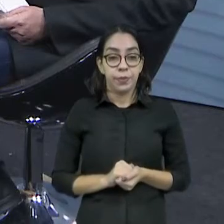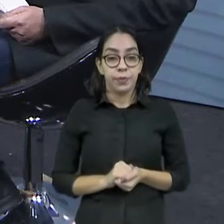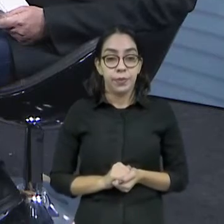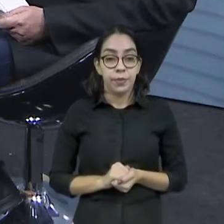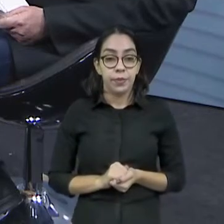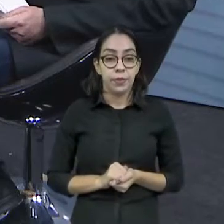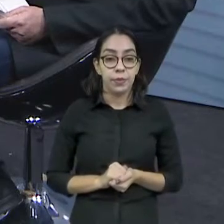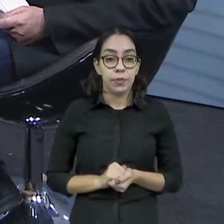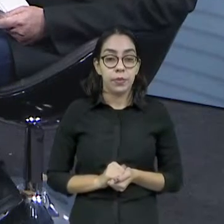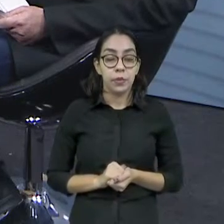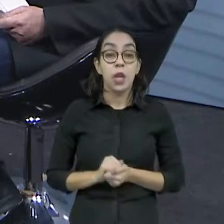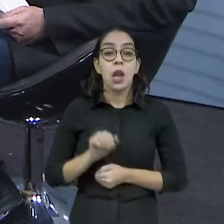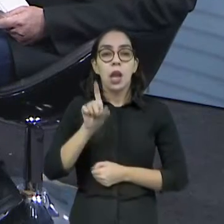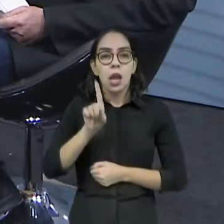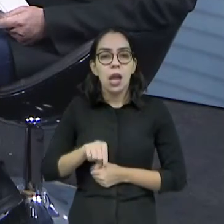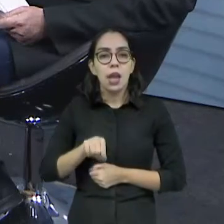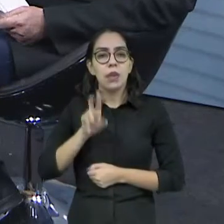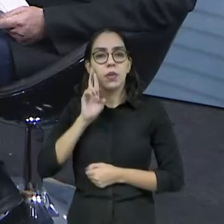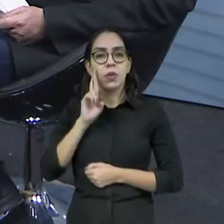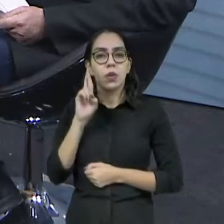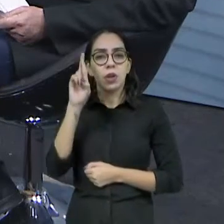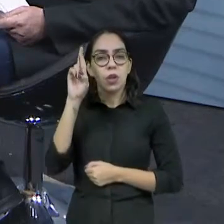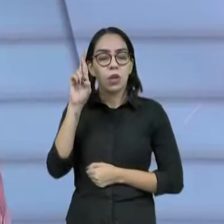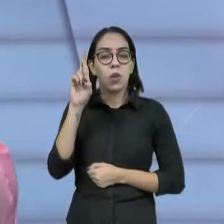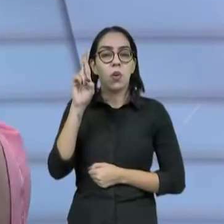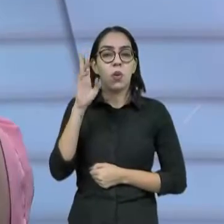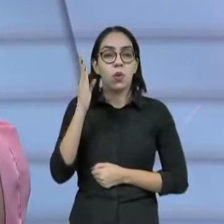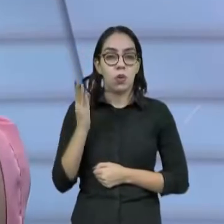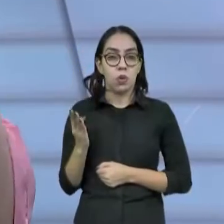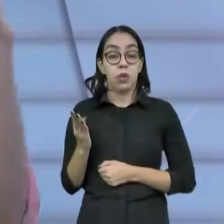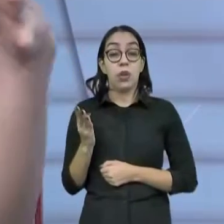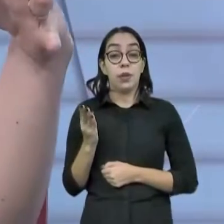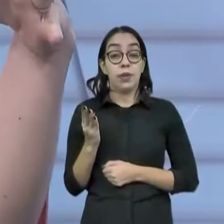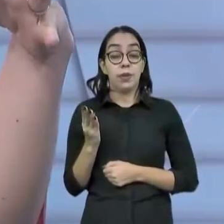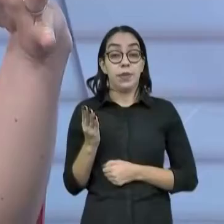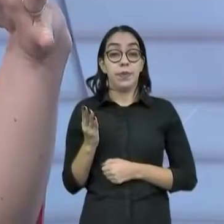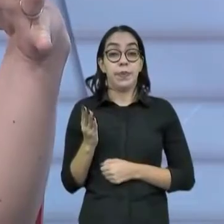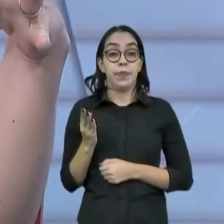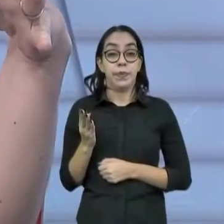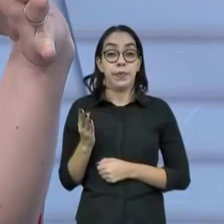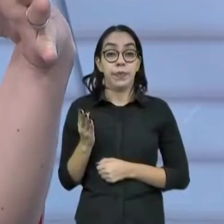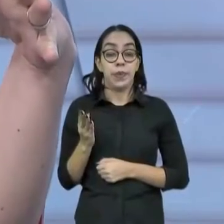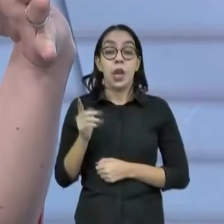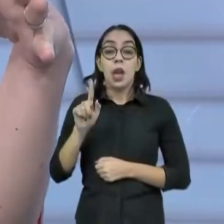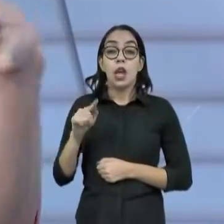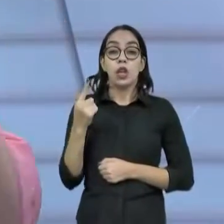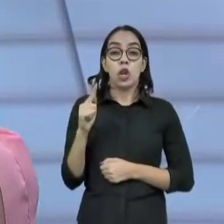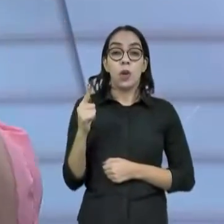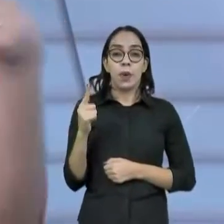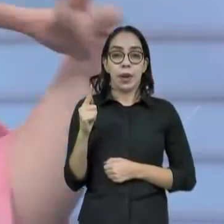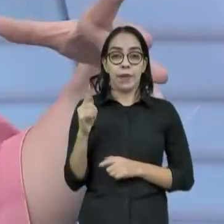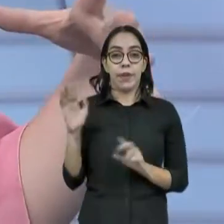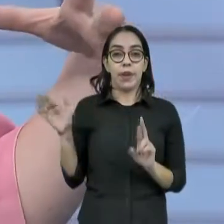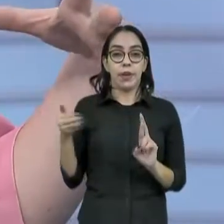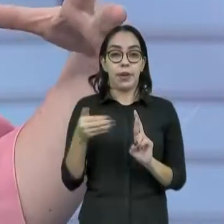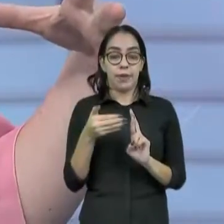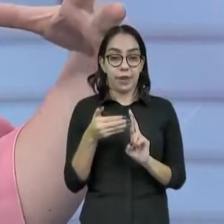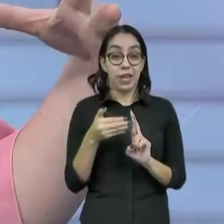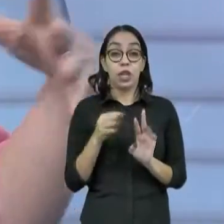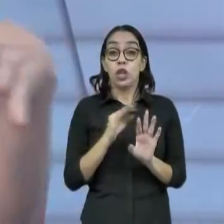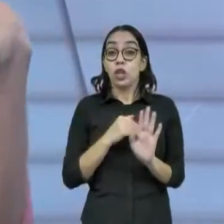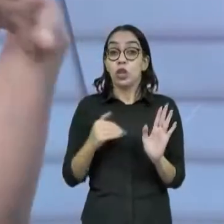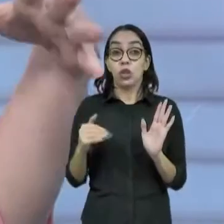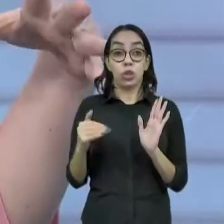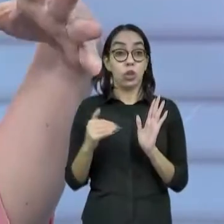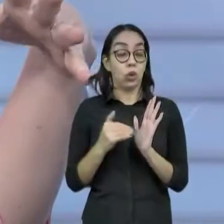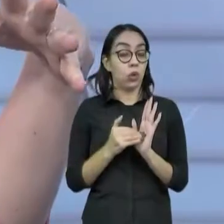o doutor Alci também nos mostraram, lá no SEBRAE, um trabalho que eles têm de georreferenciamento dos empreendimentos em toda a cidade de